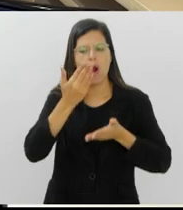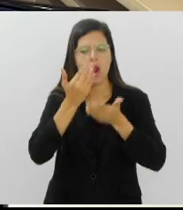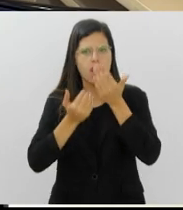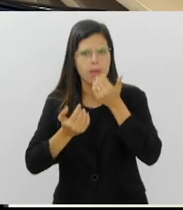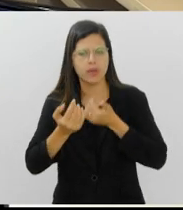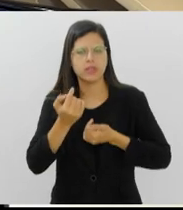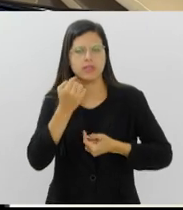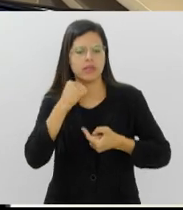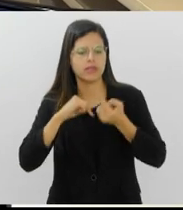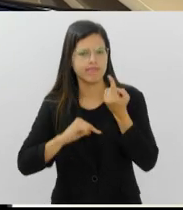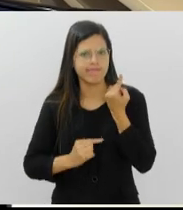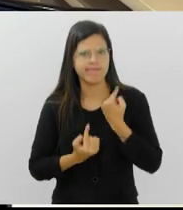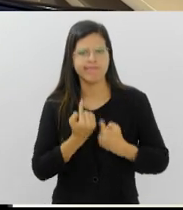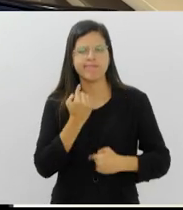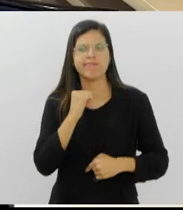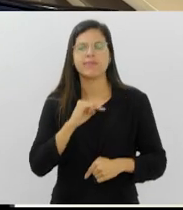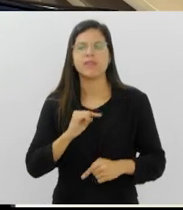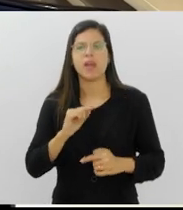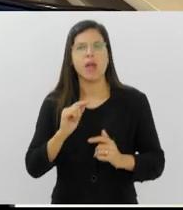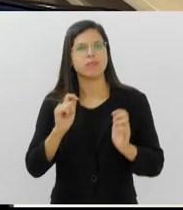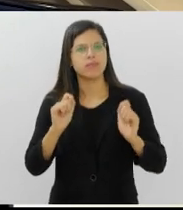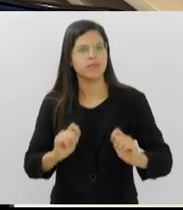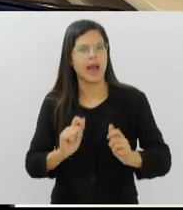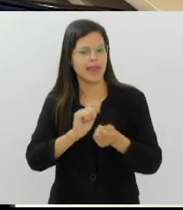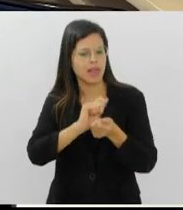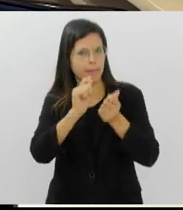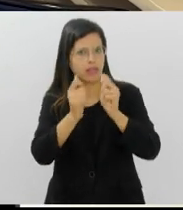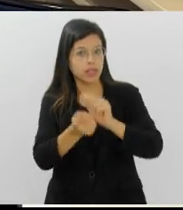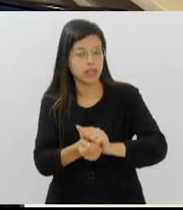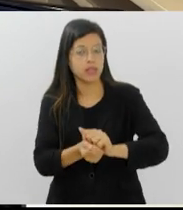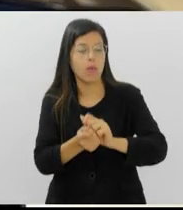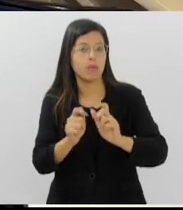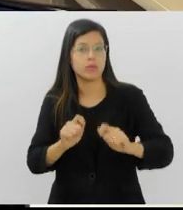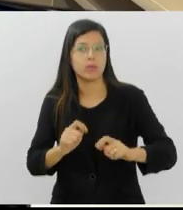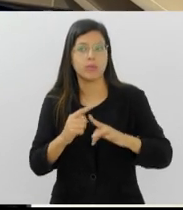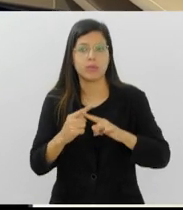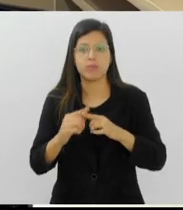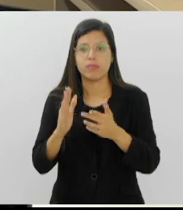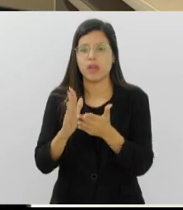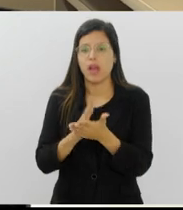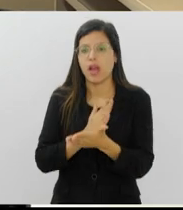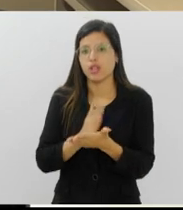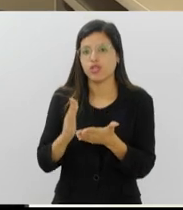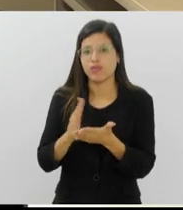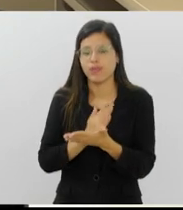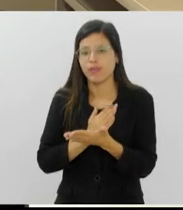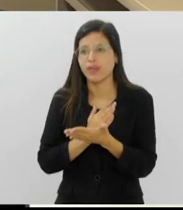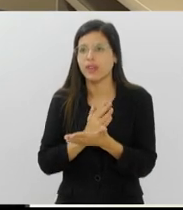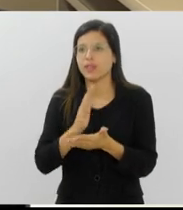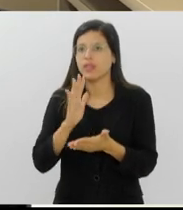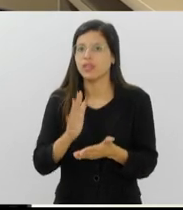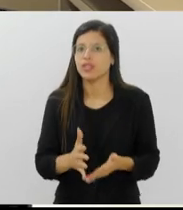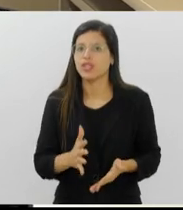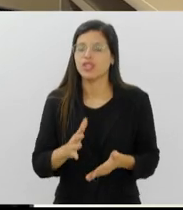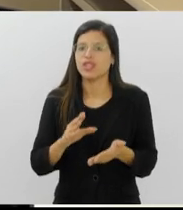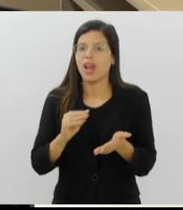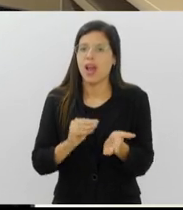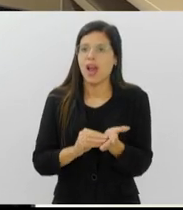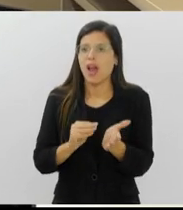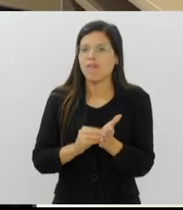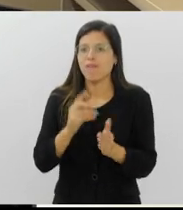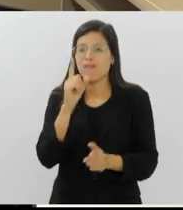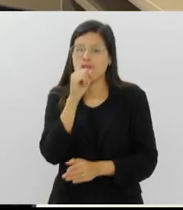ver se tem algum tipo de adaptação que possa ser feita, porque muitas vezes eles já estão desnutridos ou com alguma